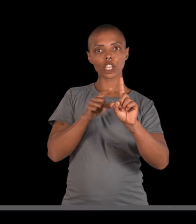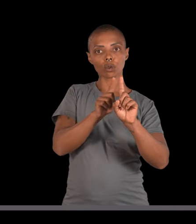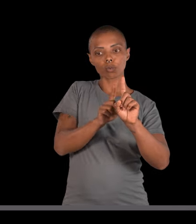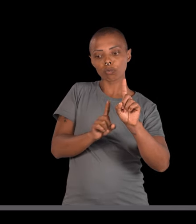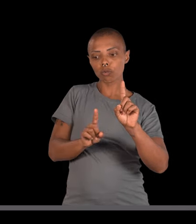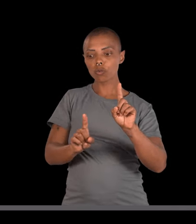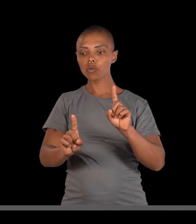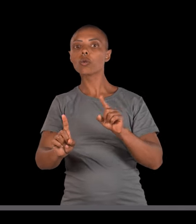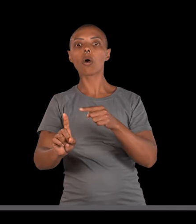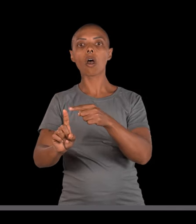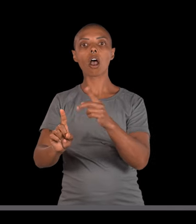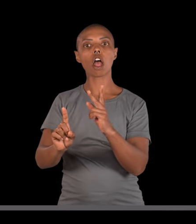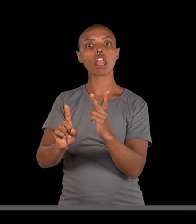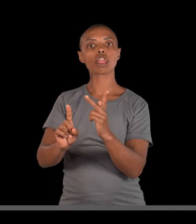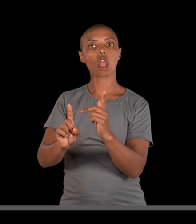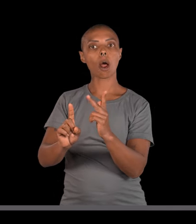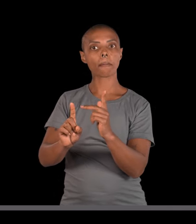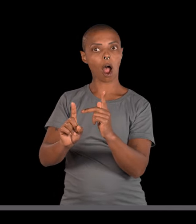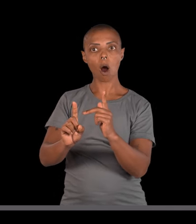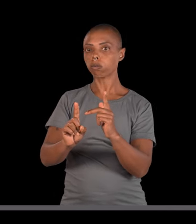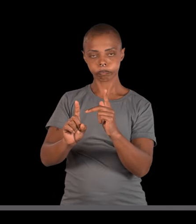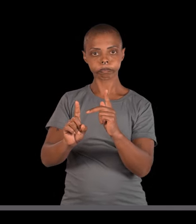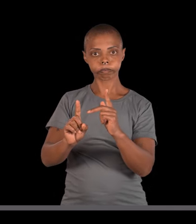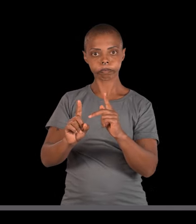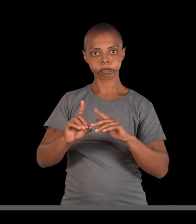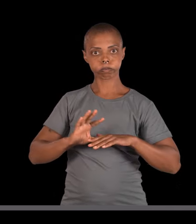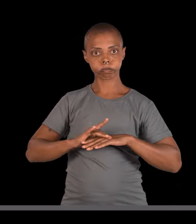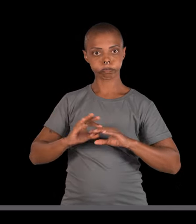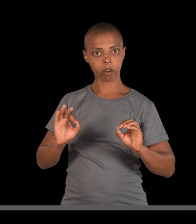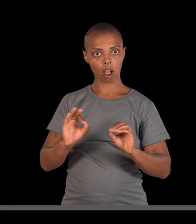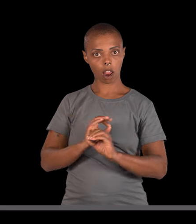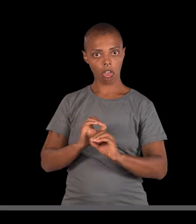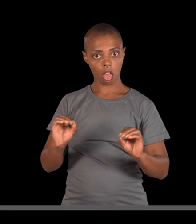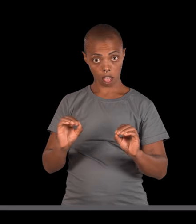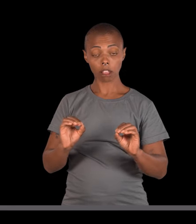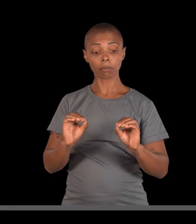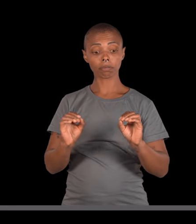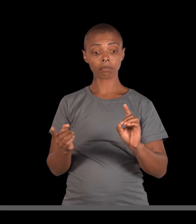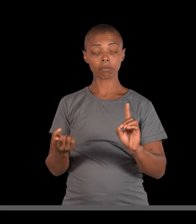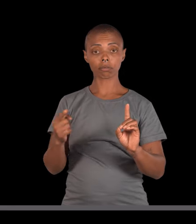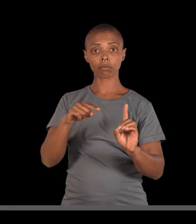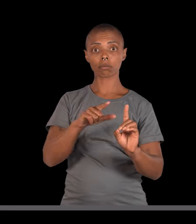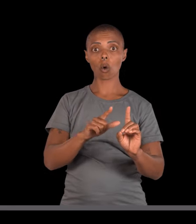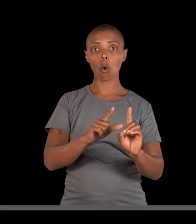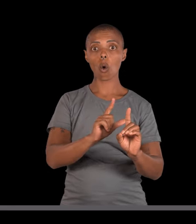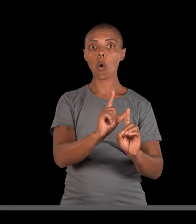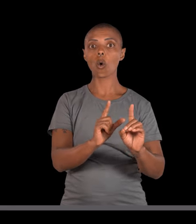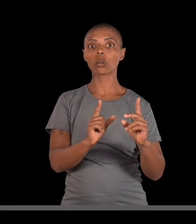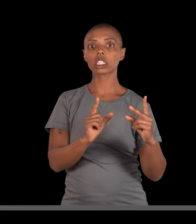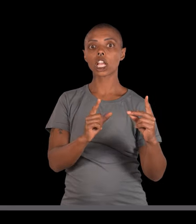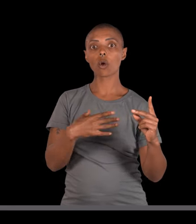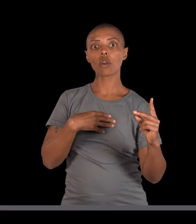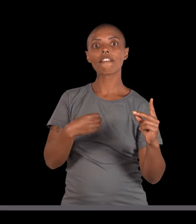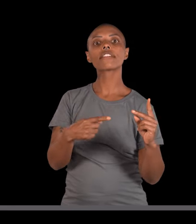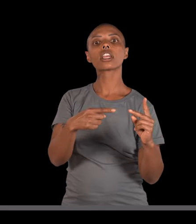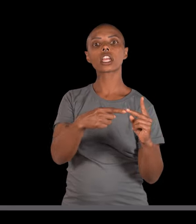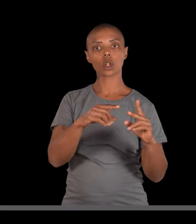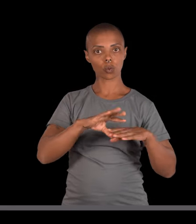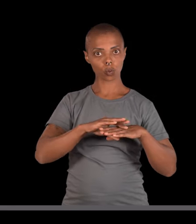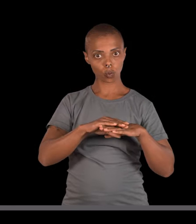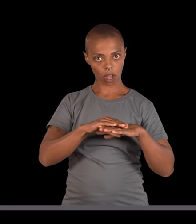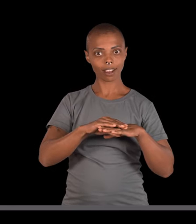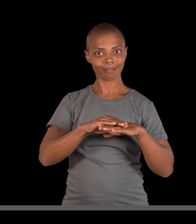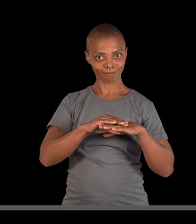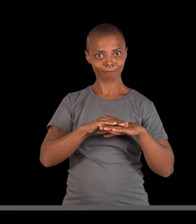normal para a doença e outro com os sintomas. Ou